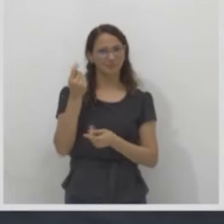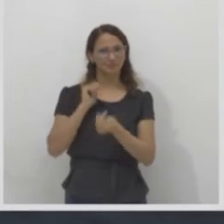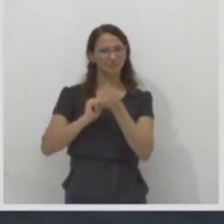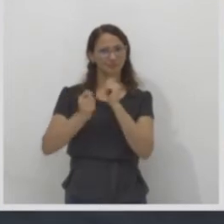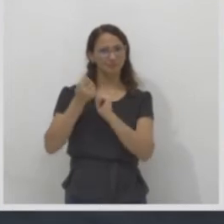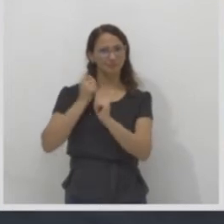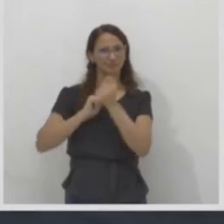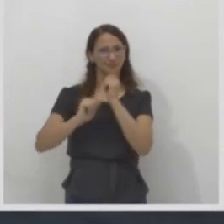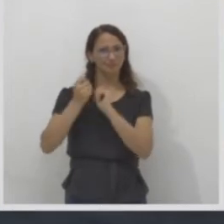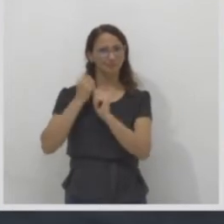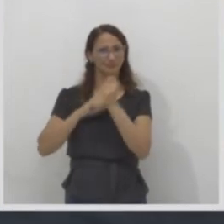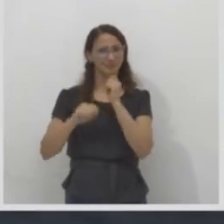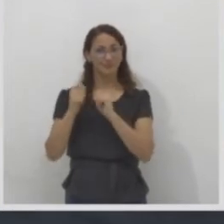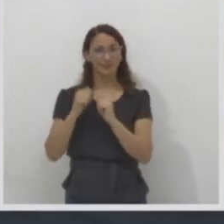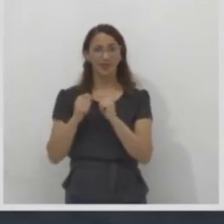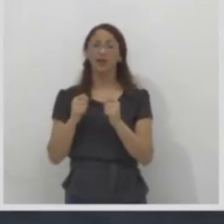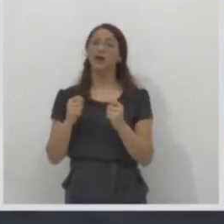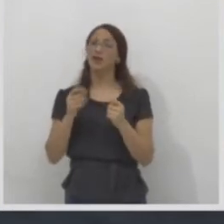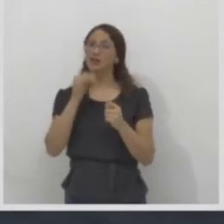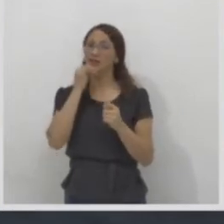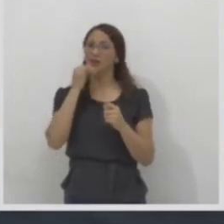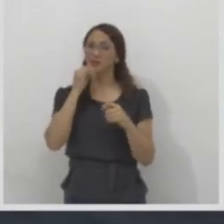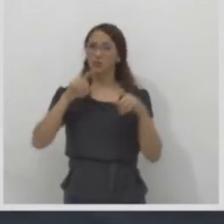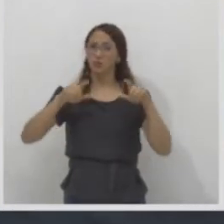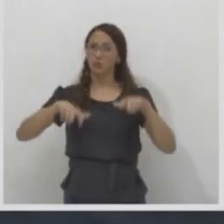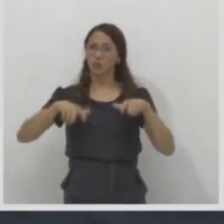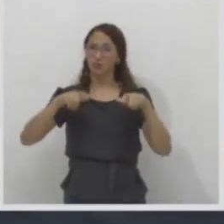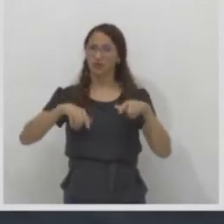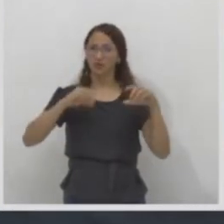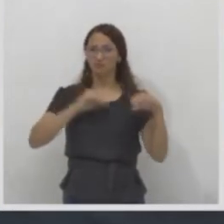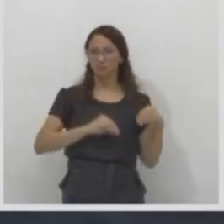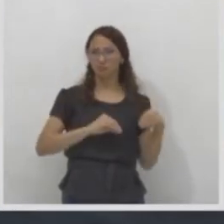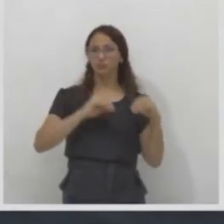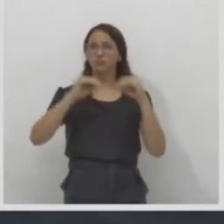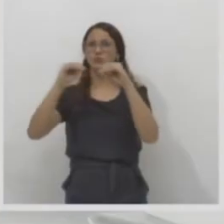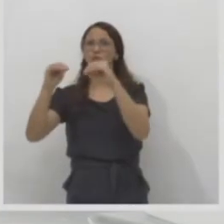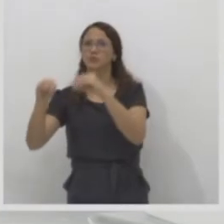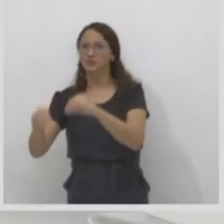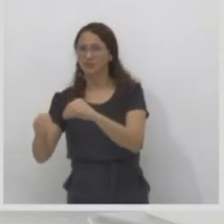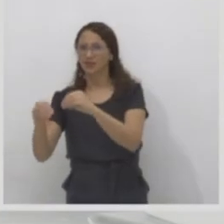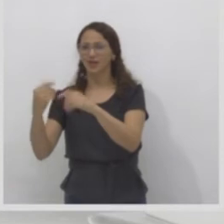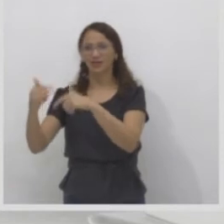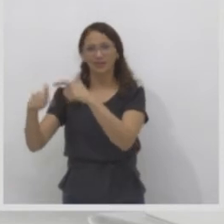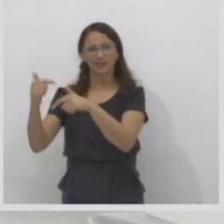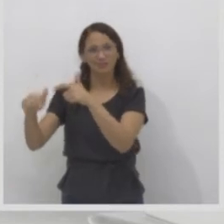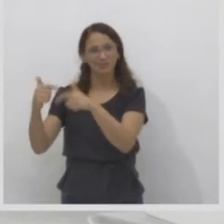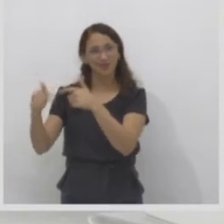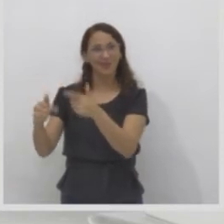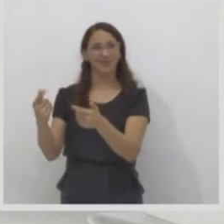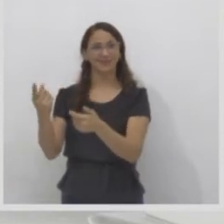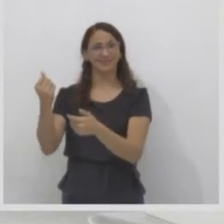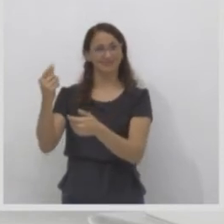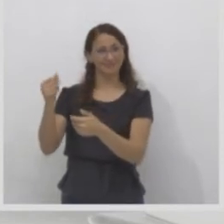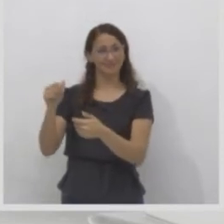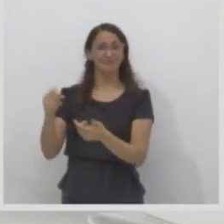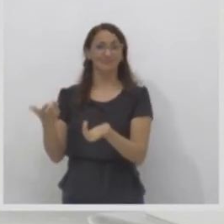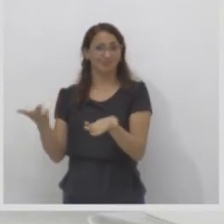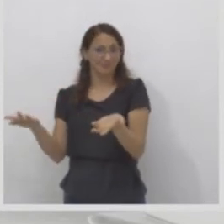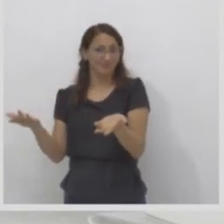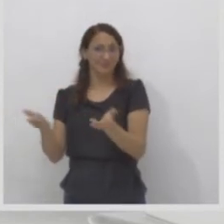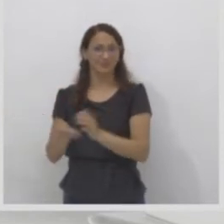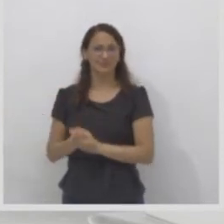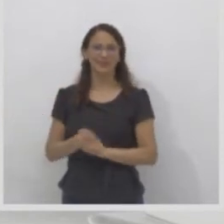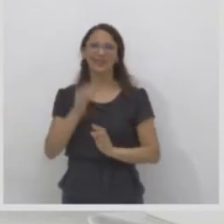um lugar em busca de melhores oportunidades. Talvez, seus pais, pergunte aos seus pais, onde seu pai